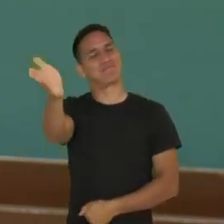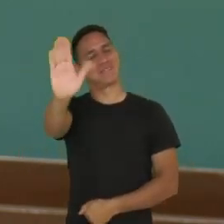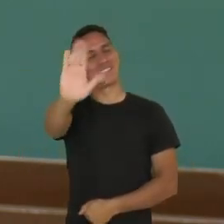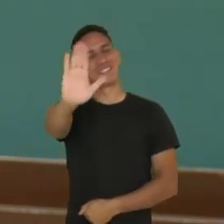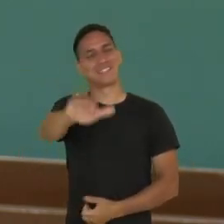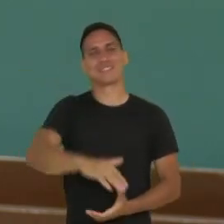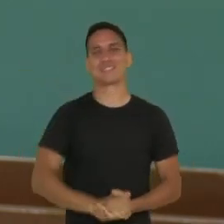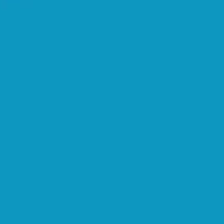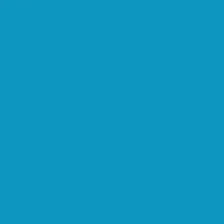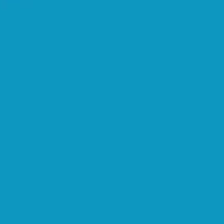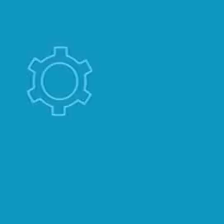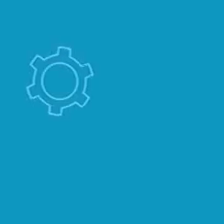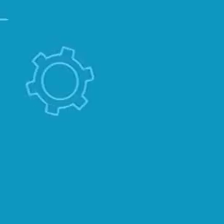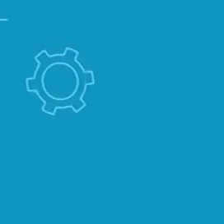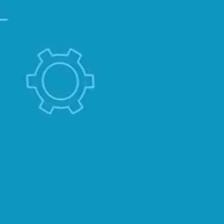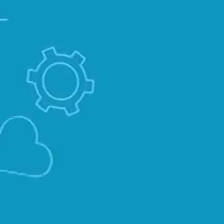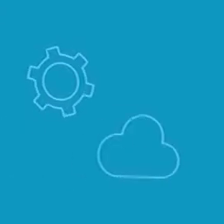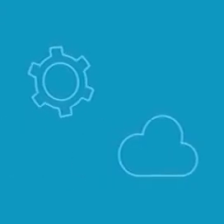Até breve!